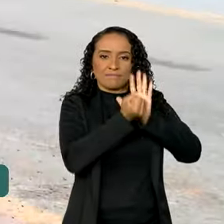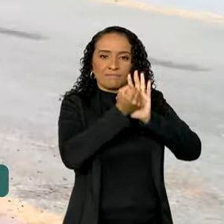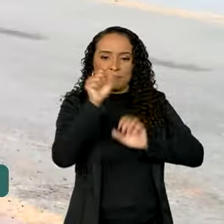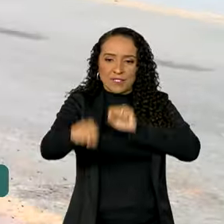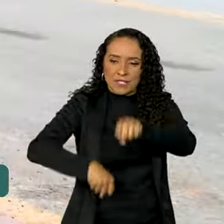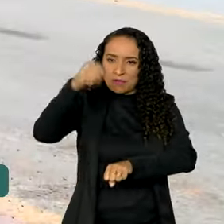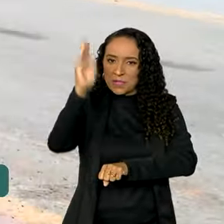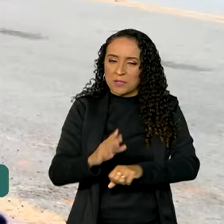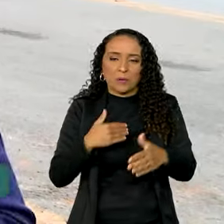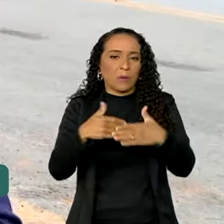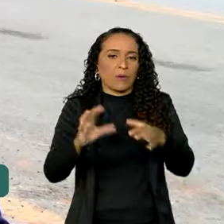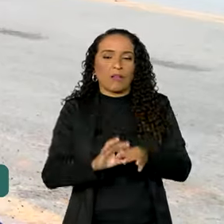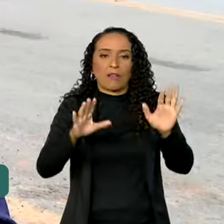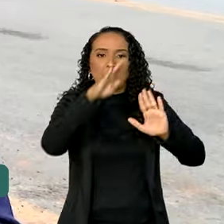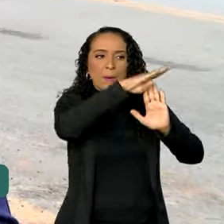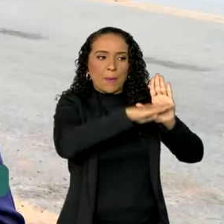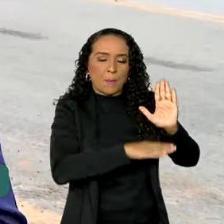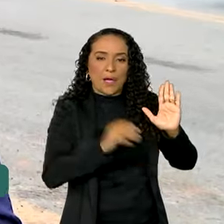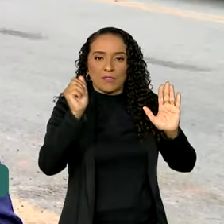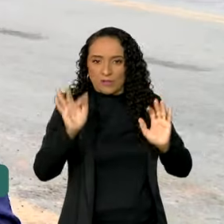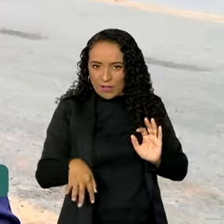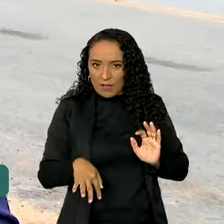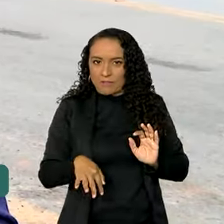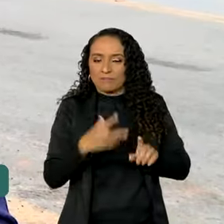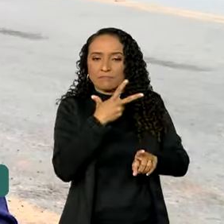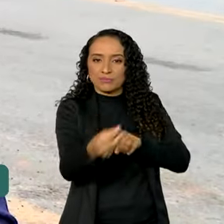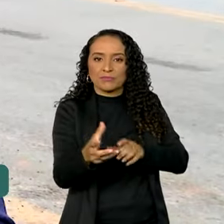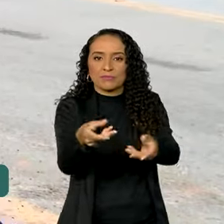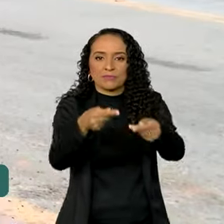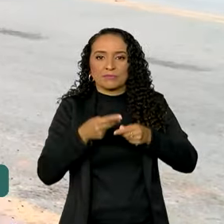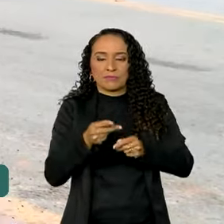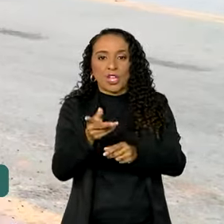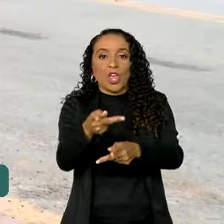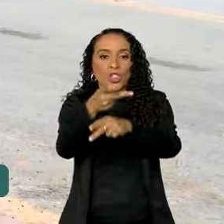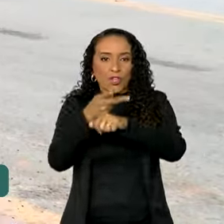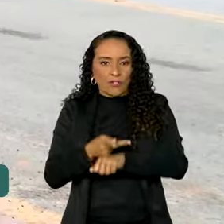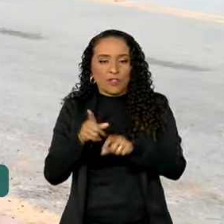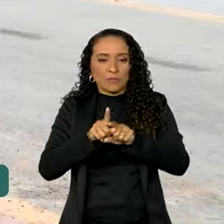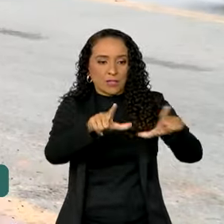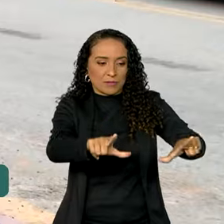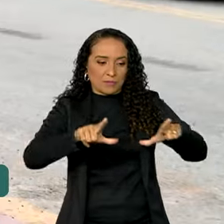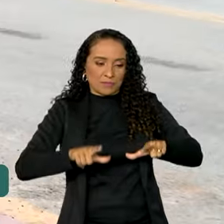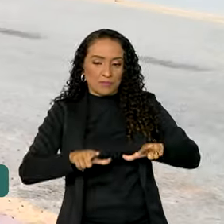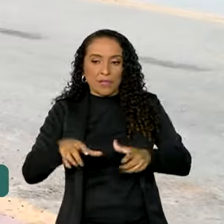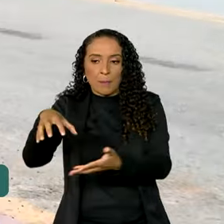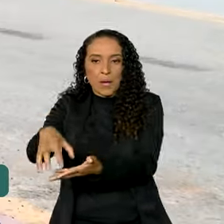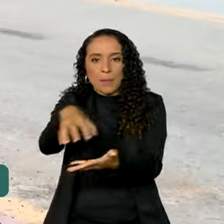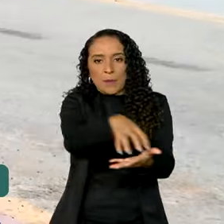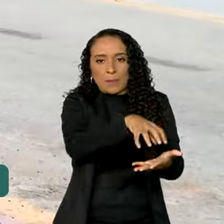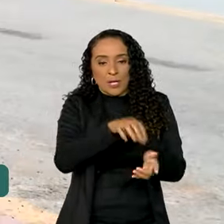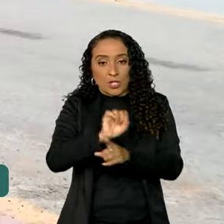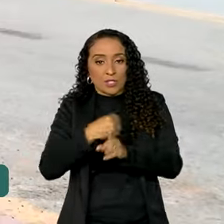independentemente da classificação final. Os vencedores receberão troféu e certificados, e para as organizações da